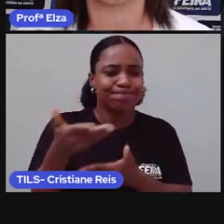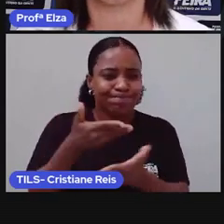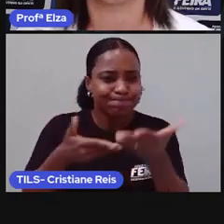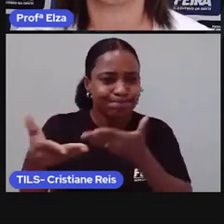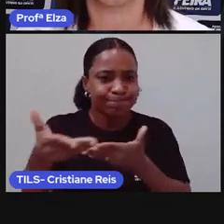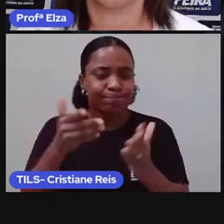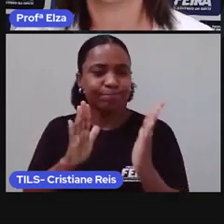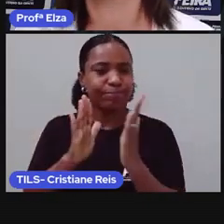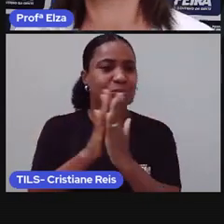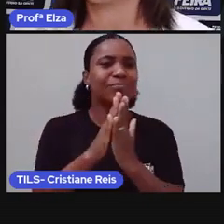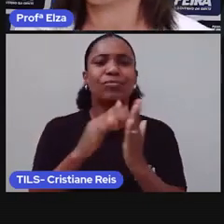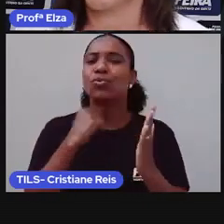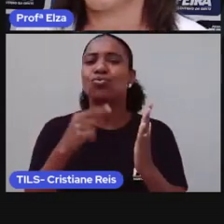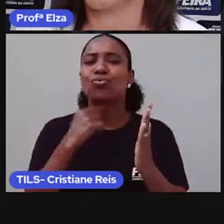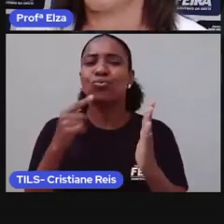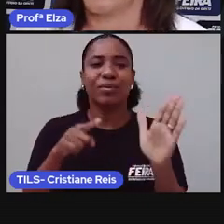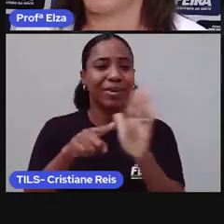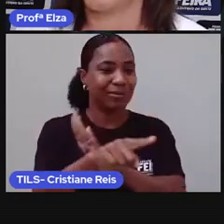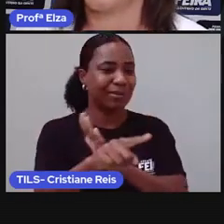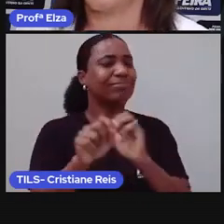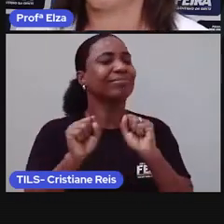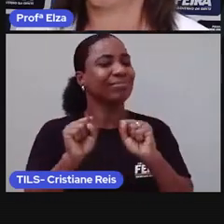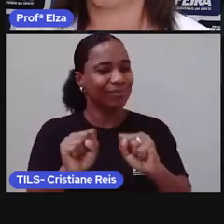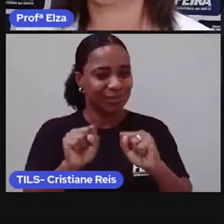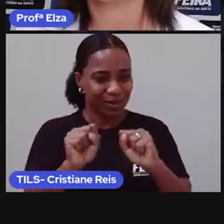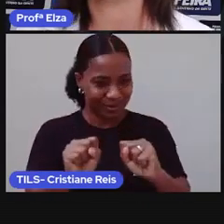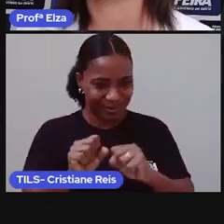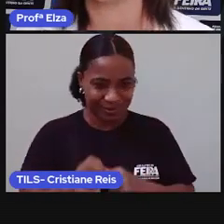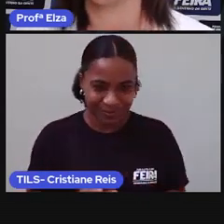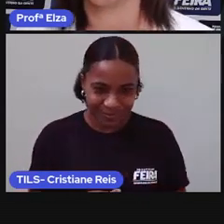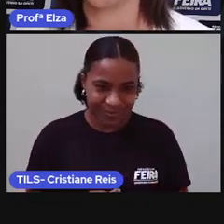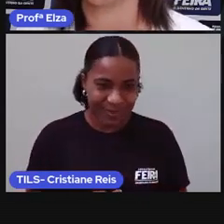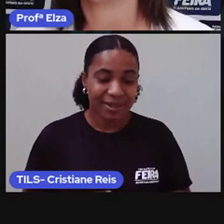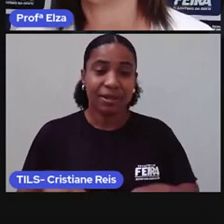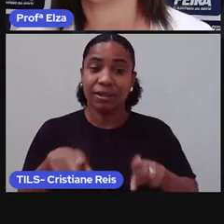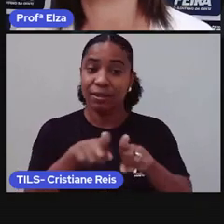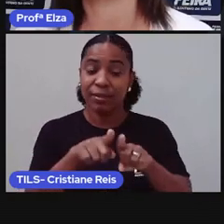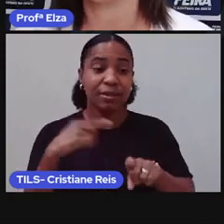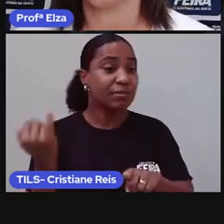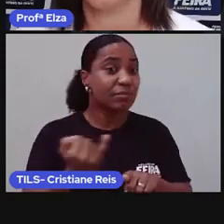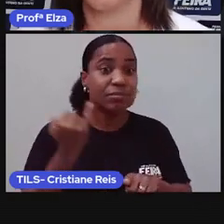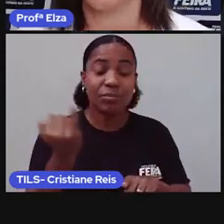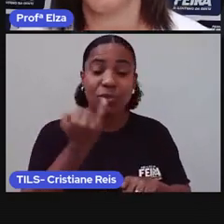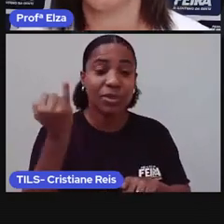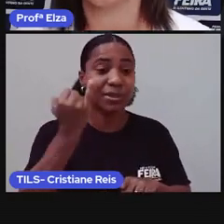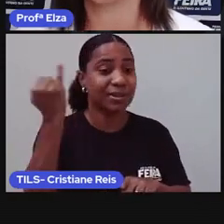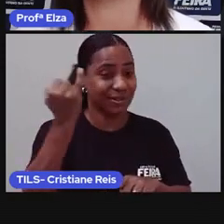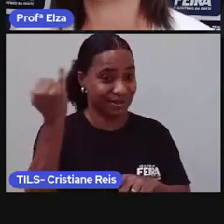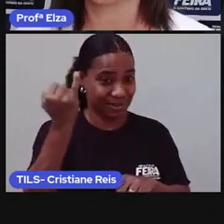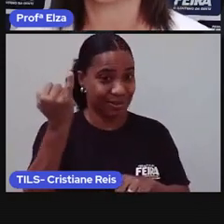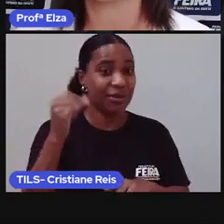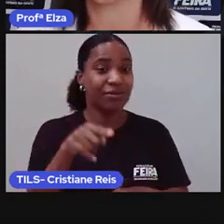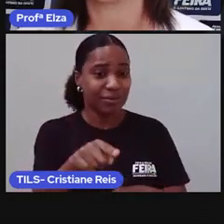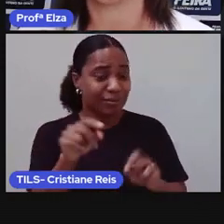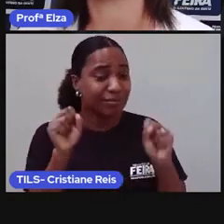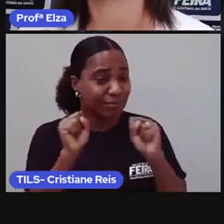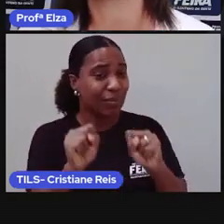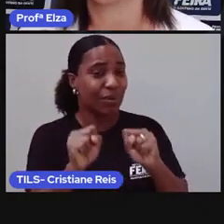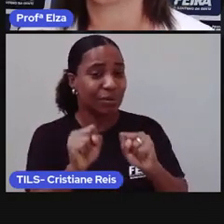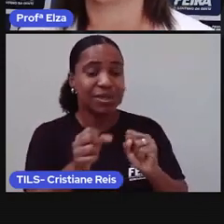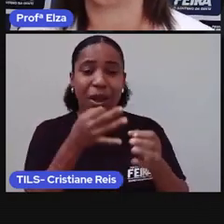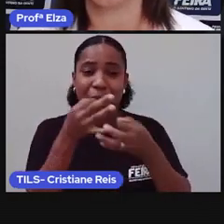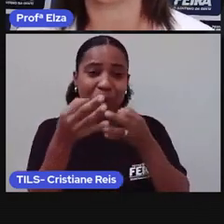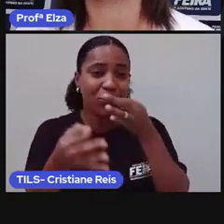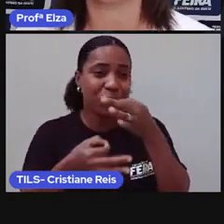dúvidas. Não se esqueça também, e é importante, e é possível, você tecer comentários